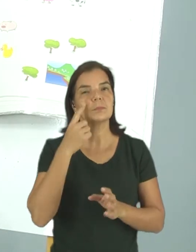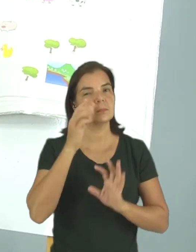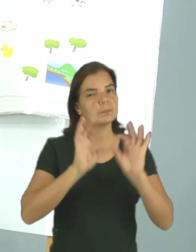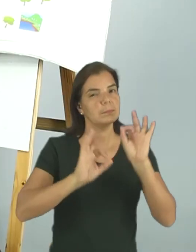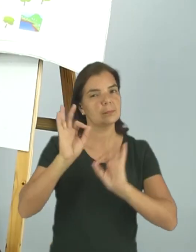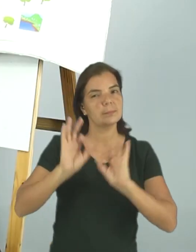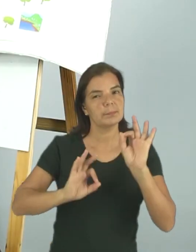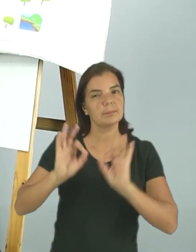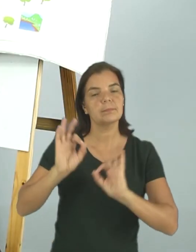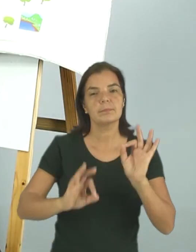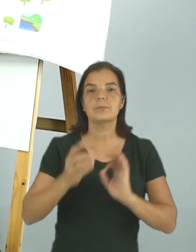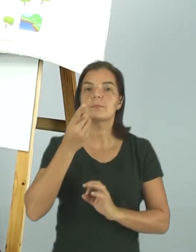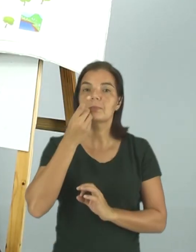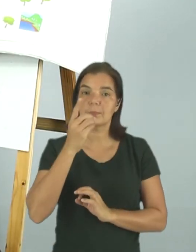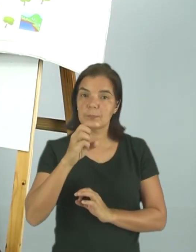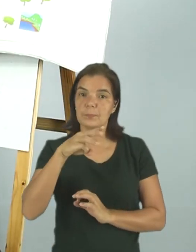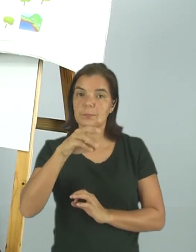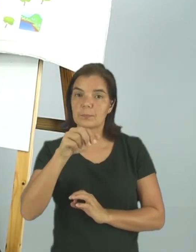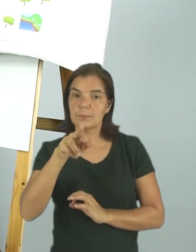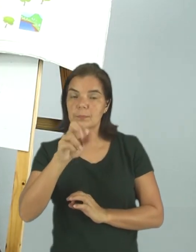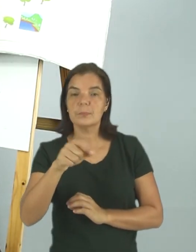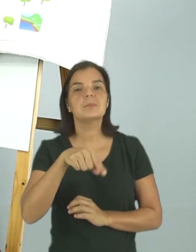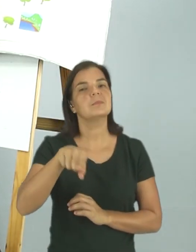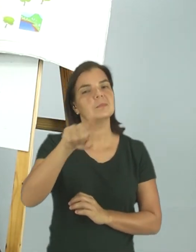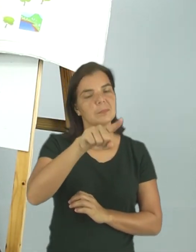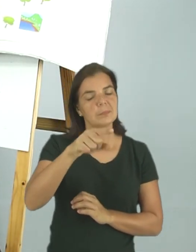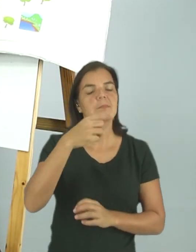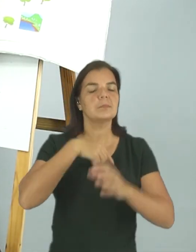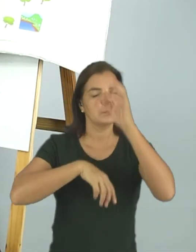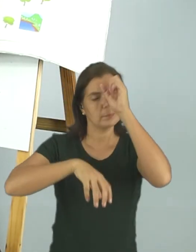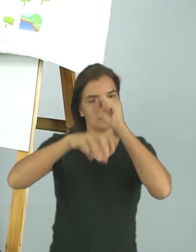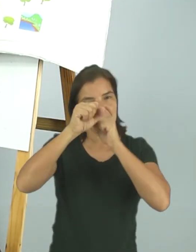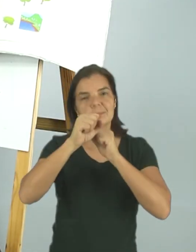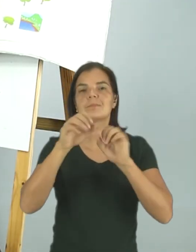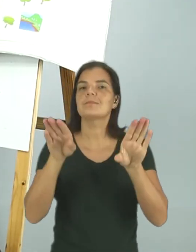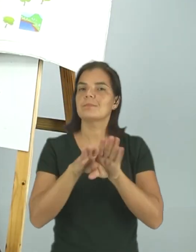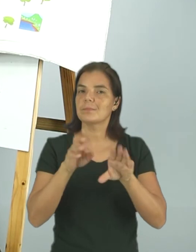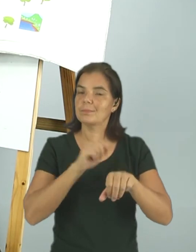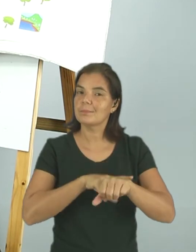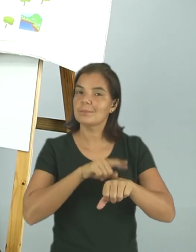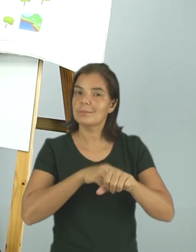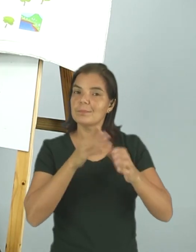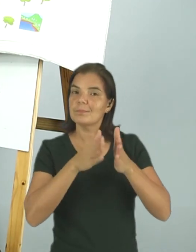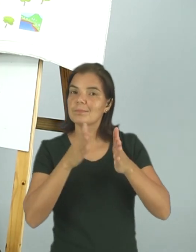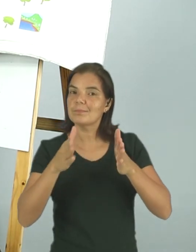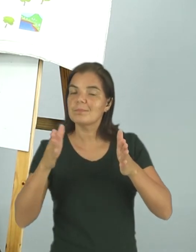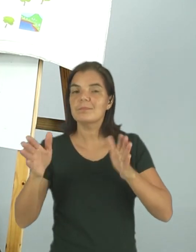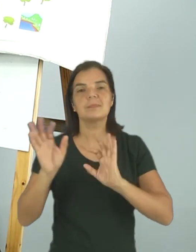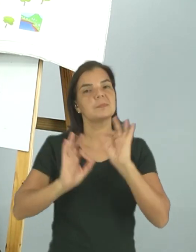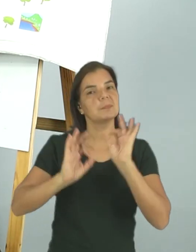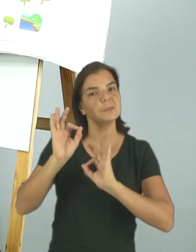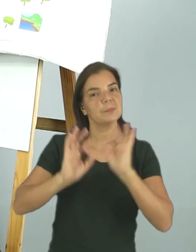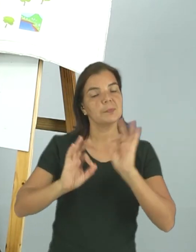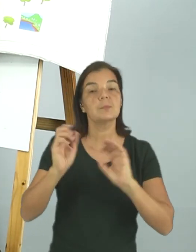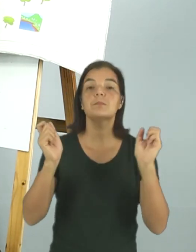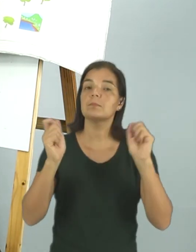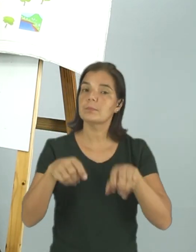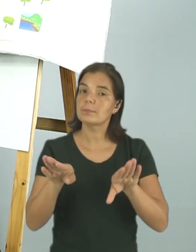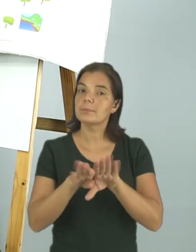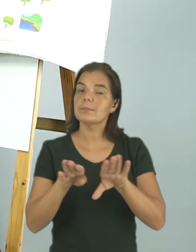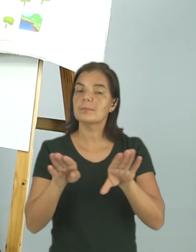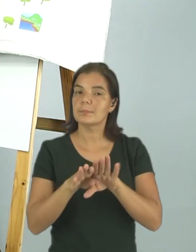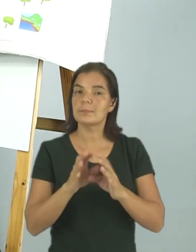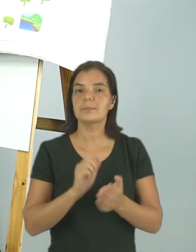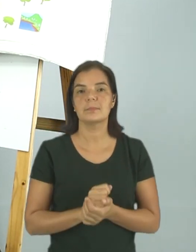organização no dia de Mila. E espero que vocês tenham aprendido mais um pouco sobre o tempo, como o tempo se organiza e como nós podemos